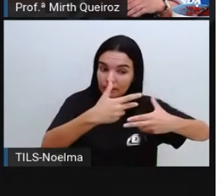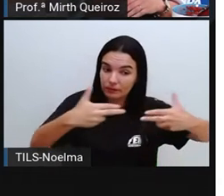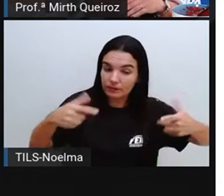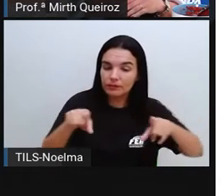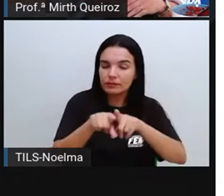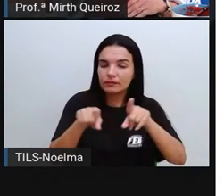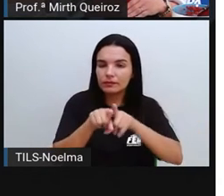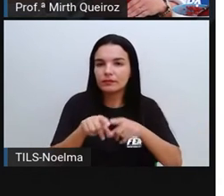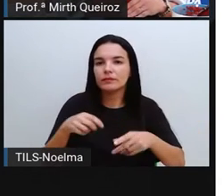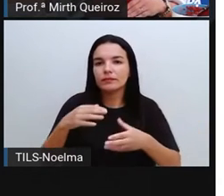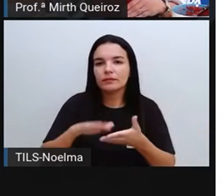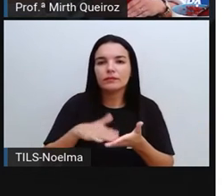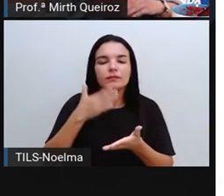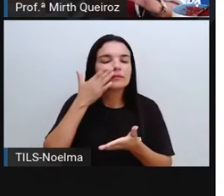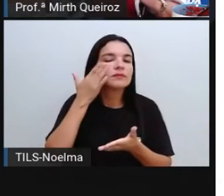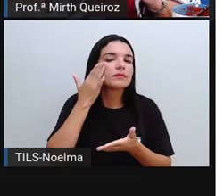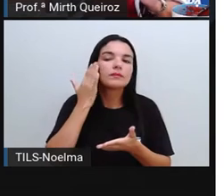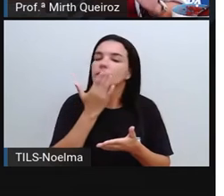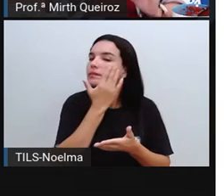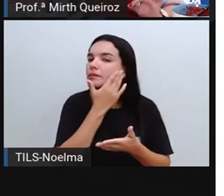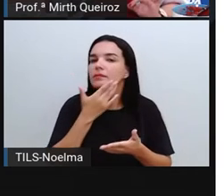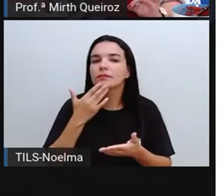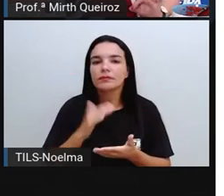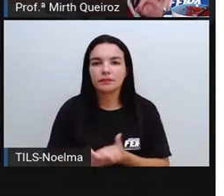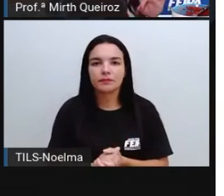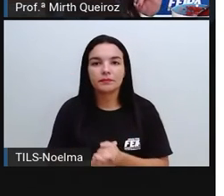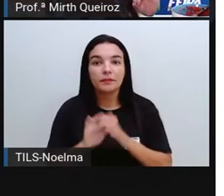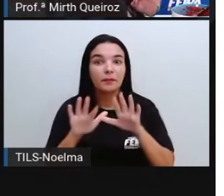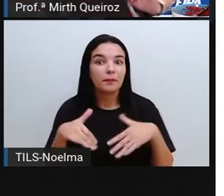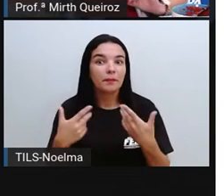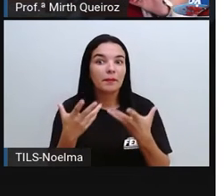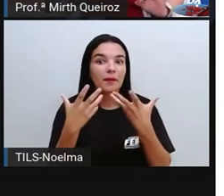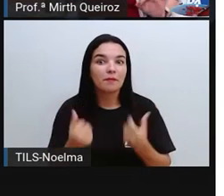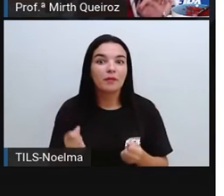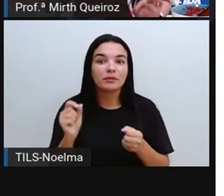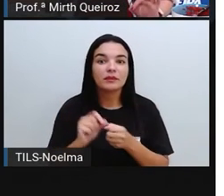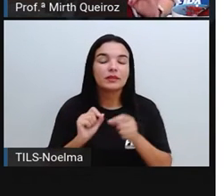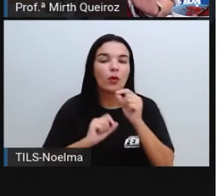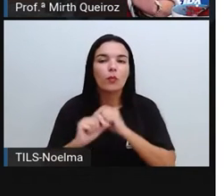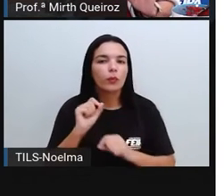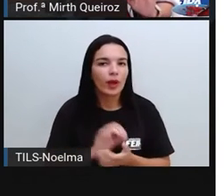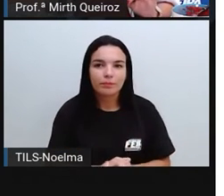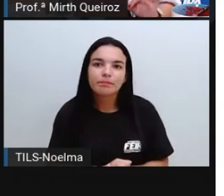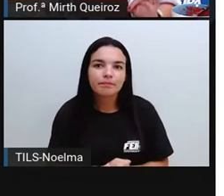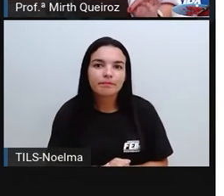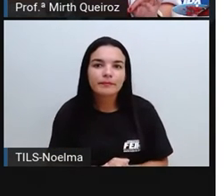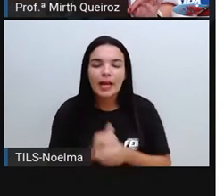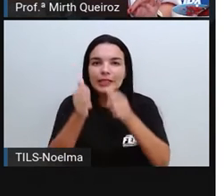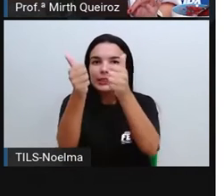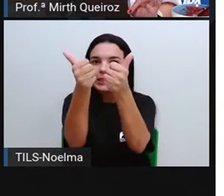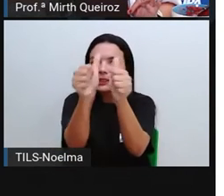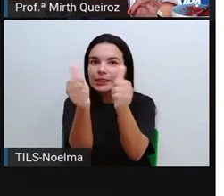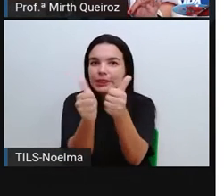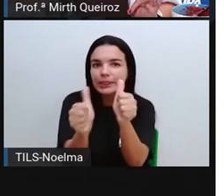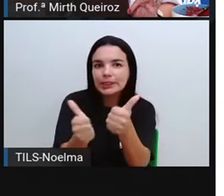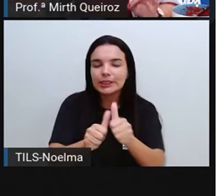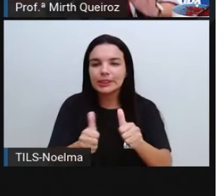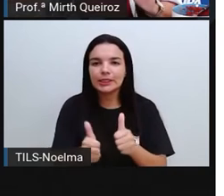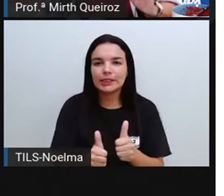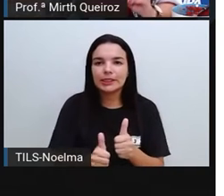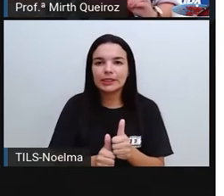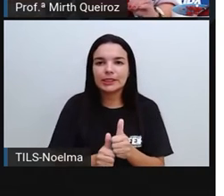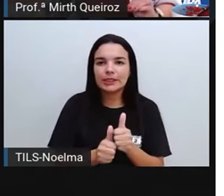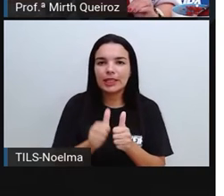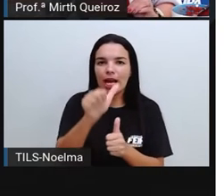utilização de cosméticos Bom, o que vamos tratar aqui É das esculturas de argila Feitas